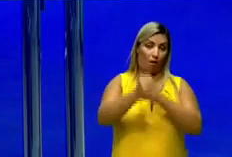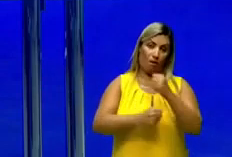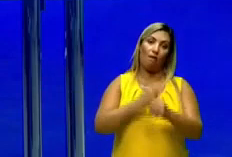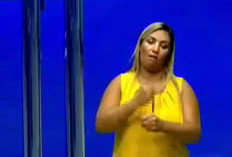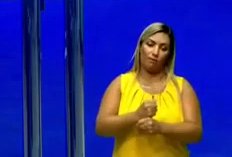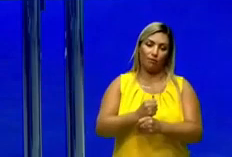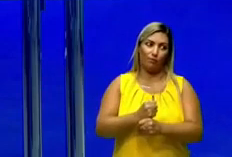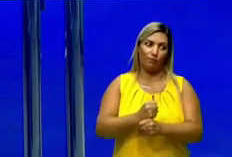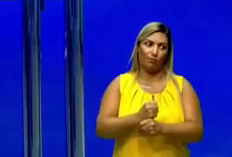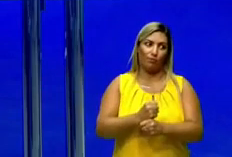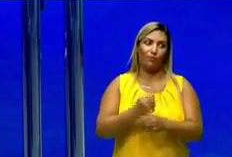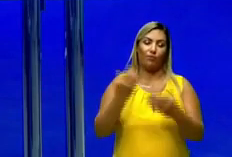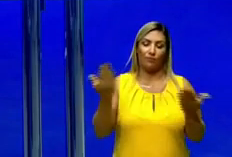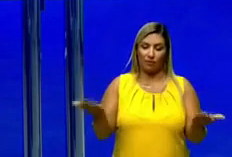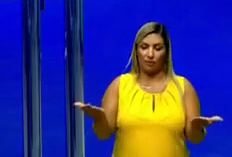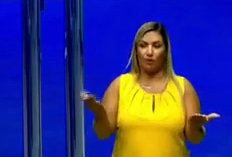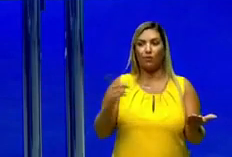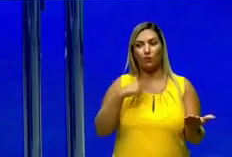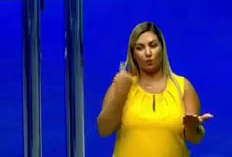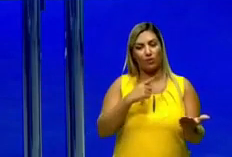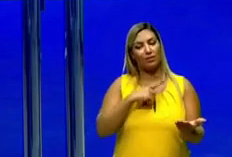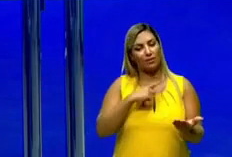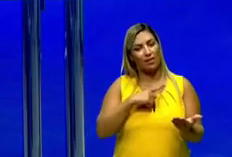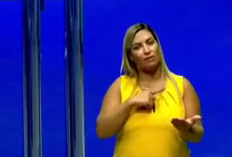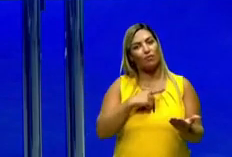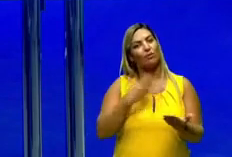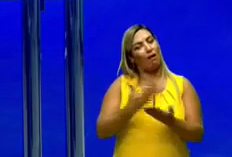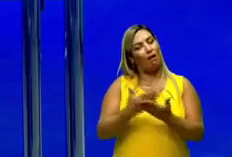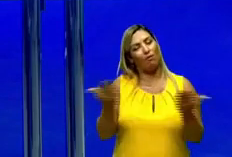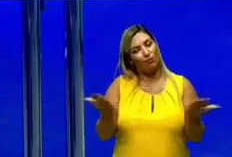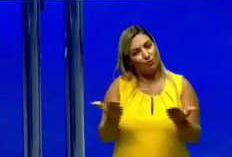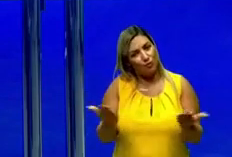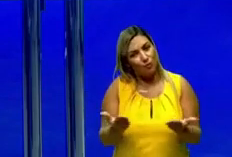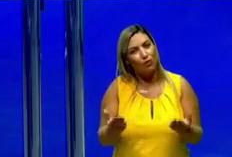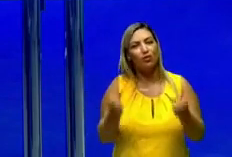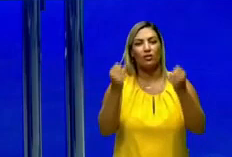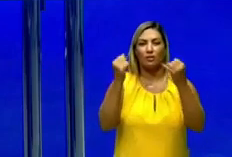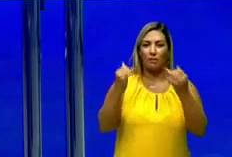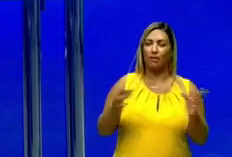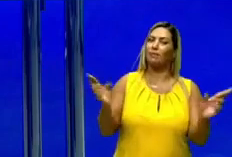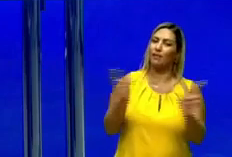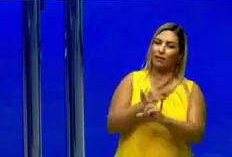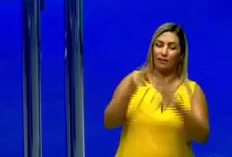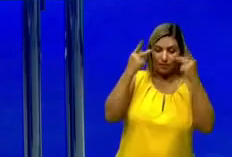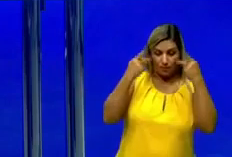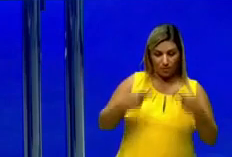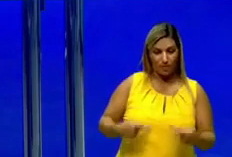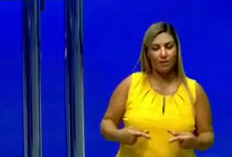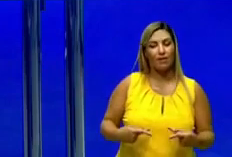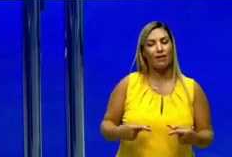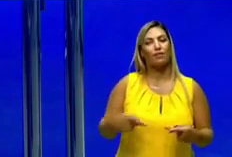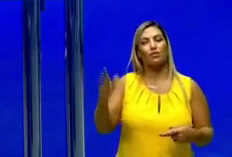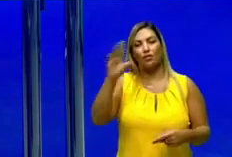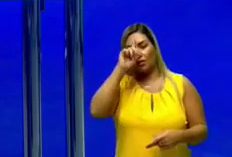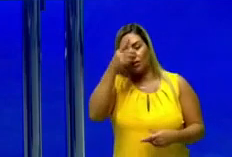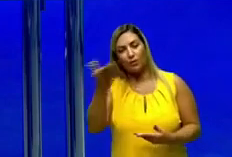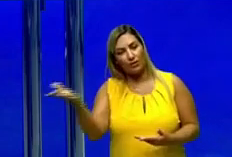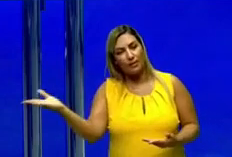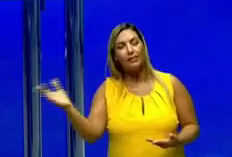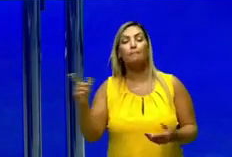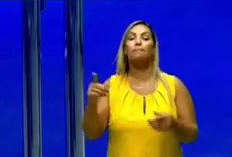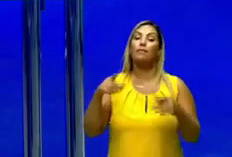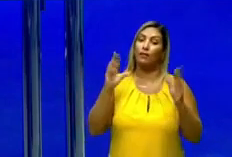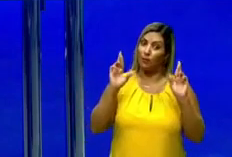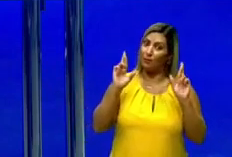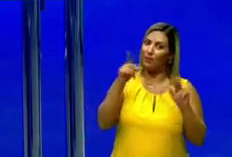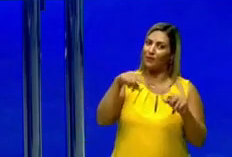Beleza? Então, aqui a gente tem a nossa aula de hoje. Tá falando sobre essa relação da humanidade e do meio. Mas